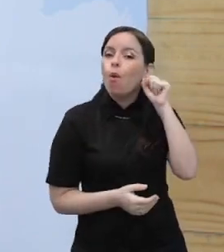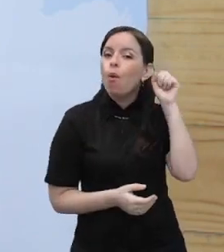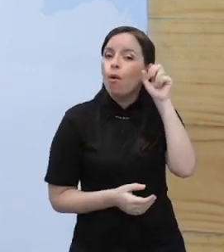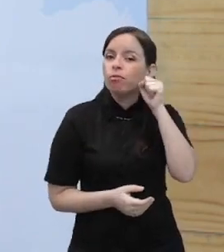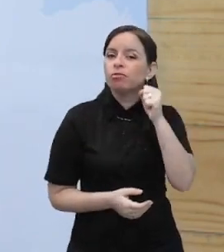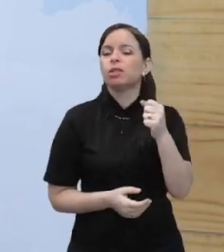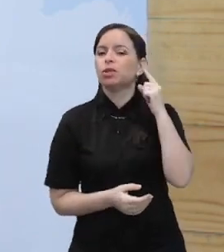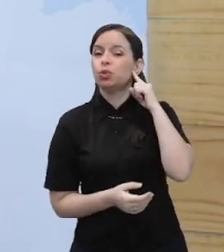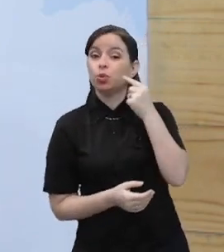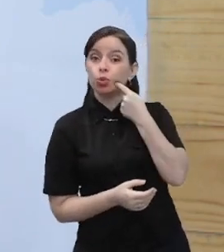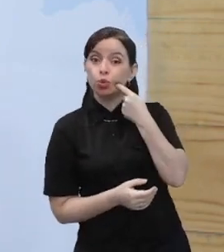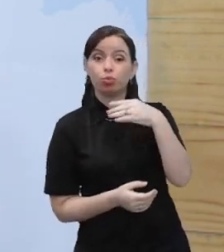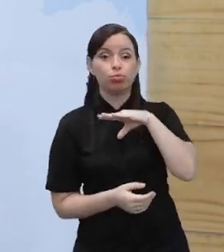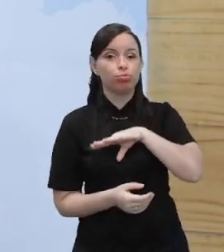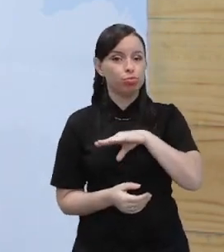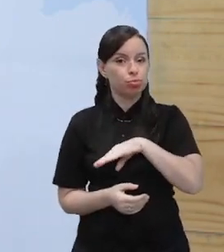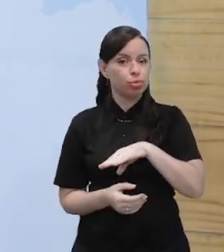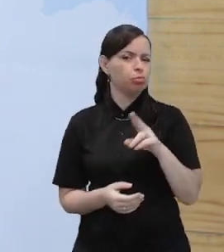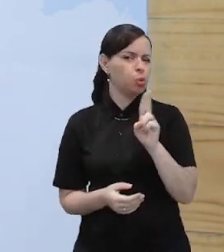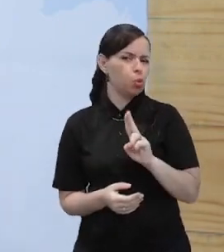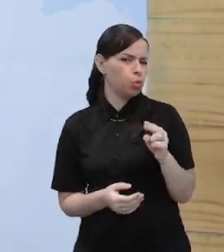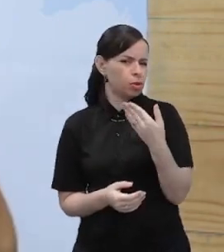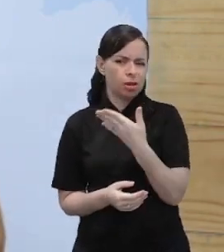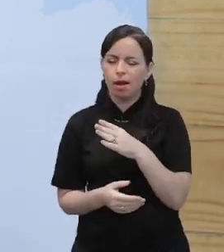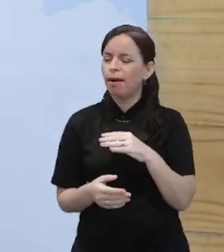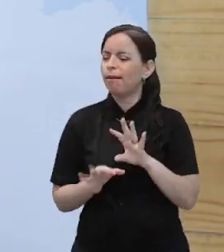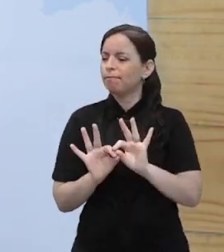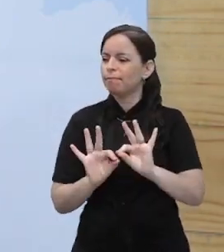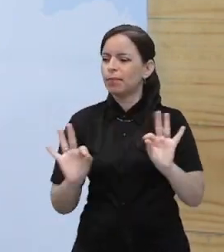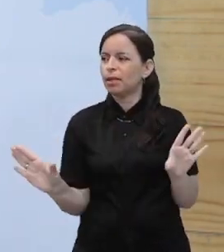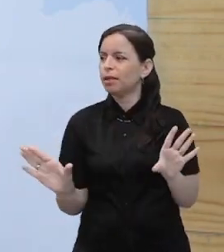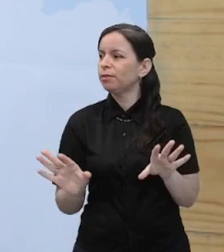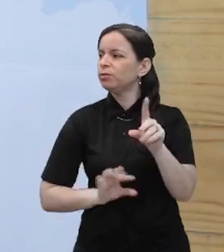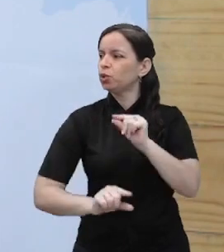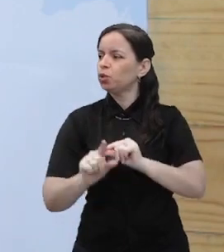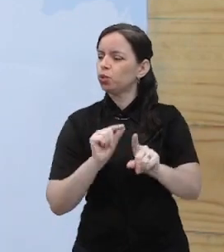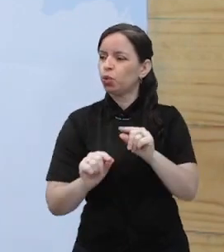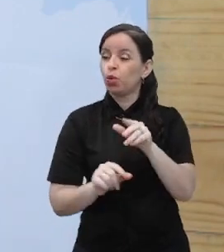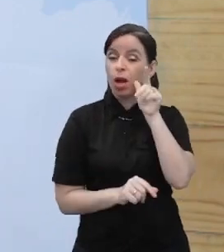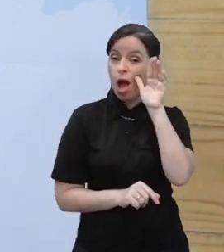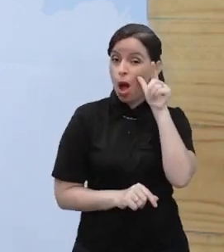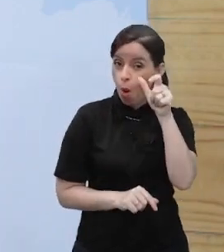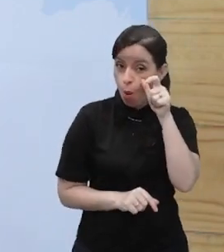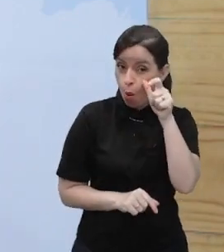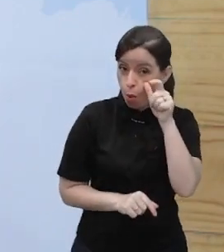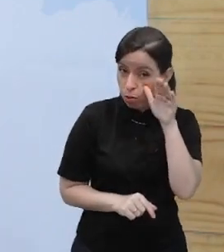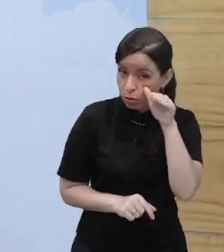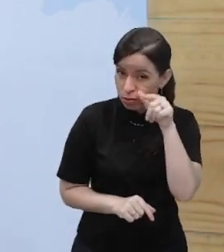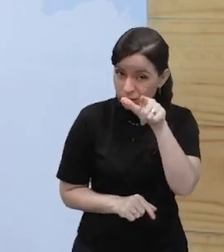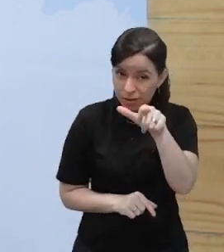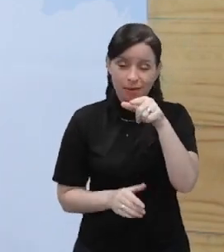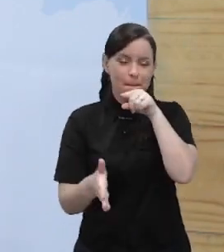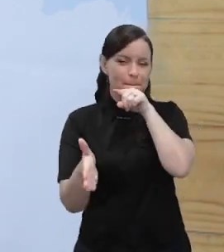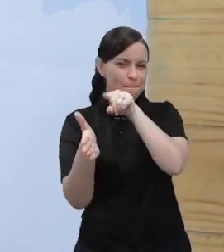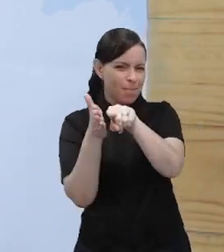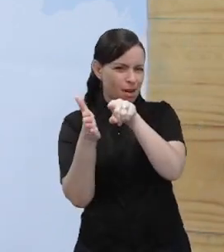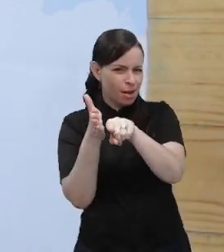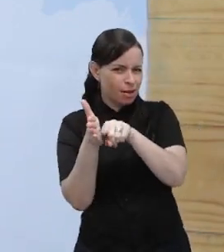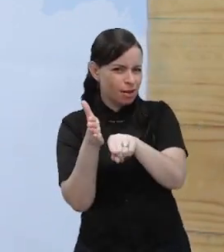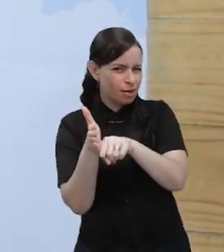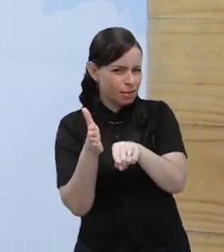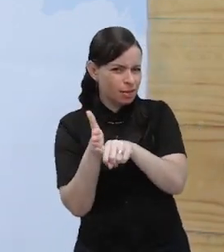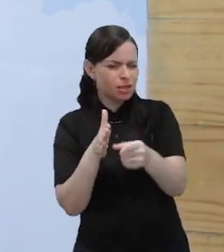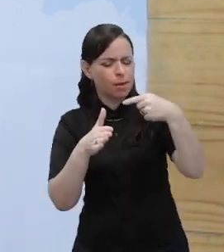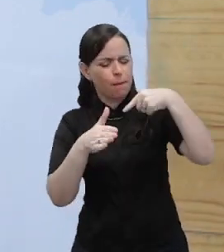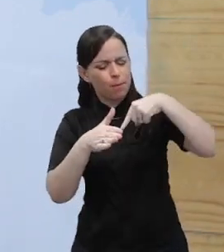português. Tá bom? Se você ficou curioso para conhecer um pouquinho mais sobre essas comunidades, sugiro que você faça uma pesquisa, se